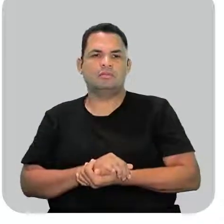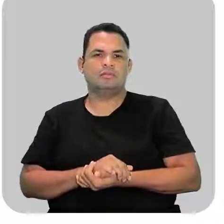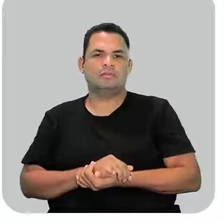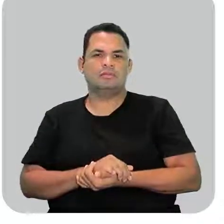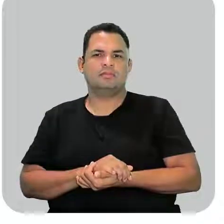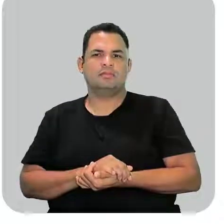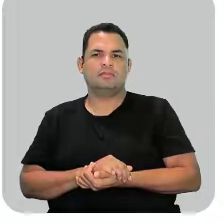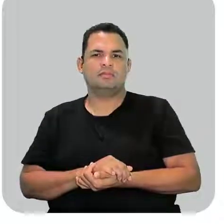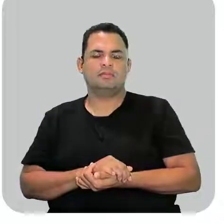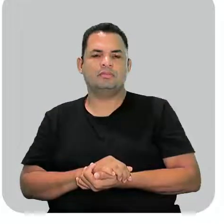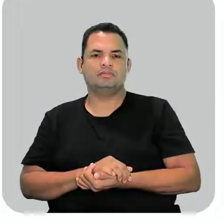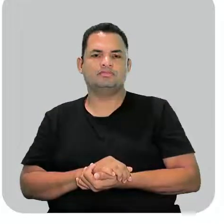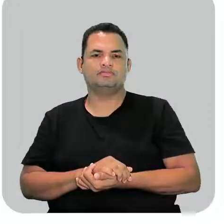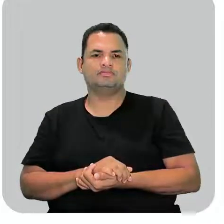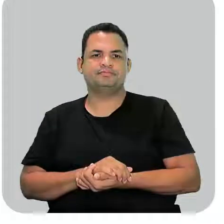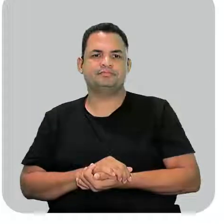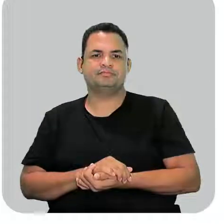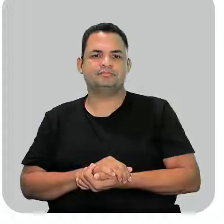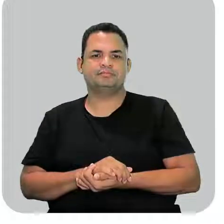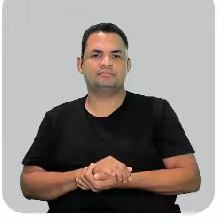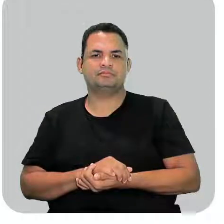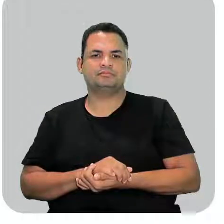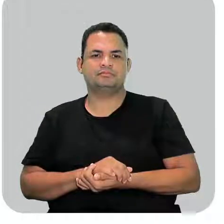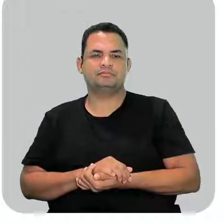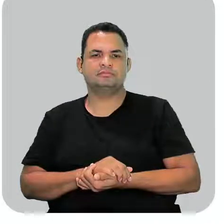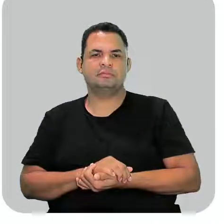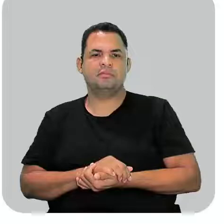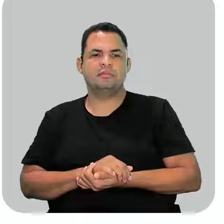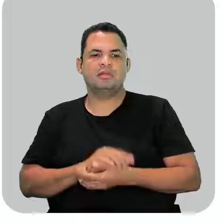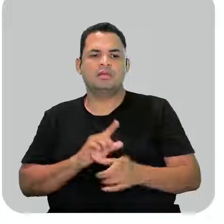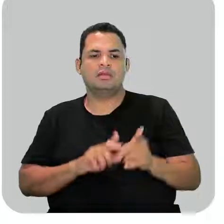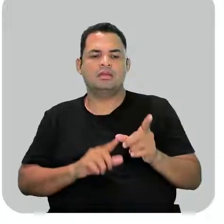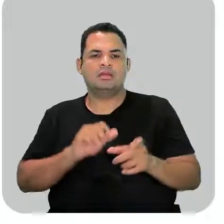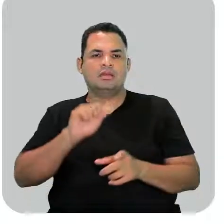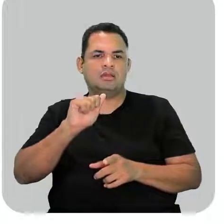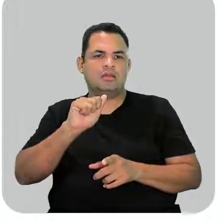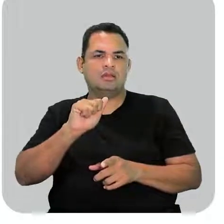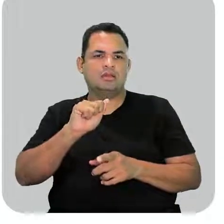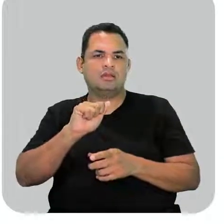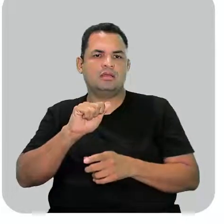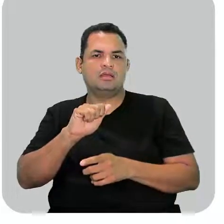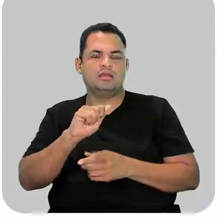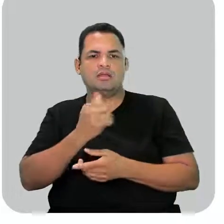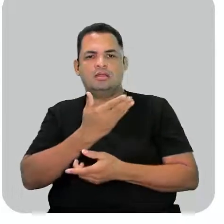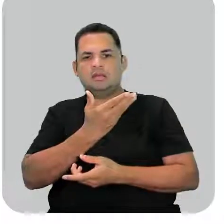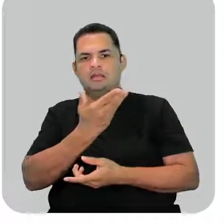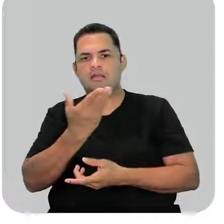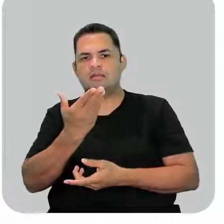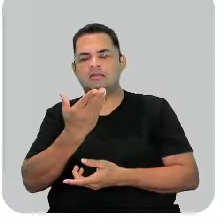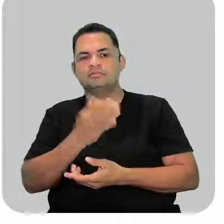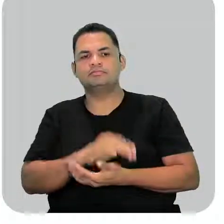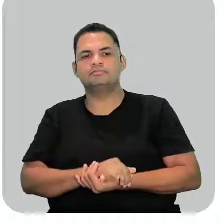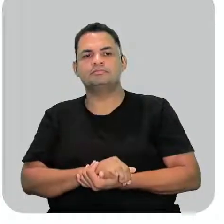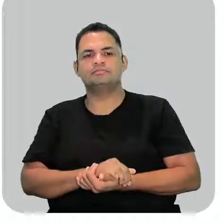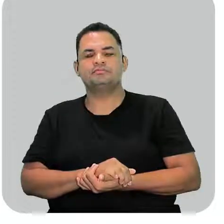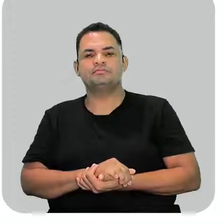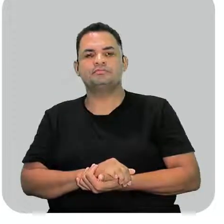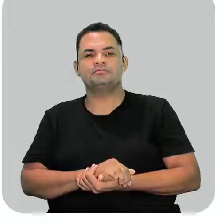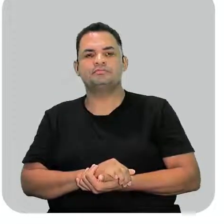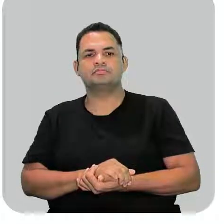dessa está certa, ó. Aqui, na letra A, ele fala que a cadeia é homogênea, alifática e saturada.